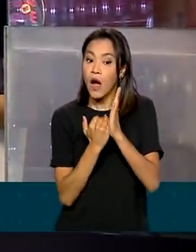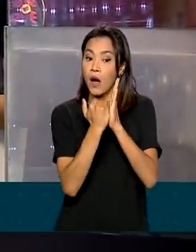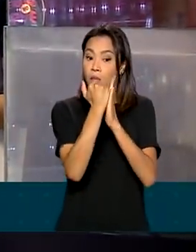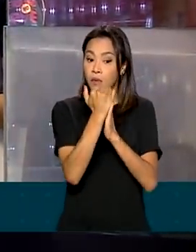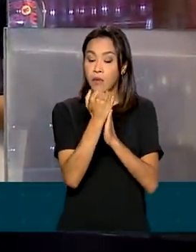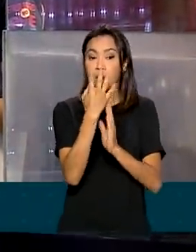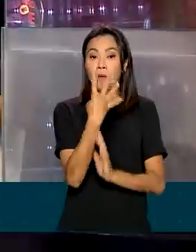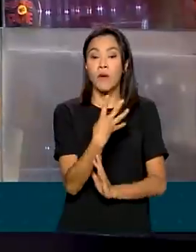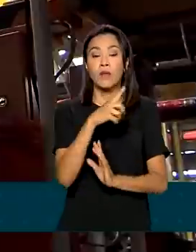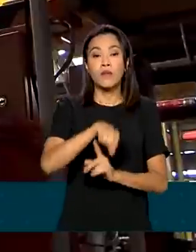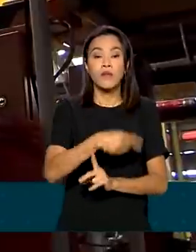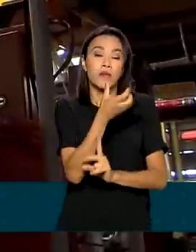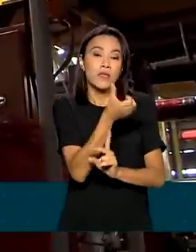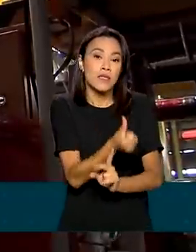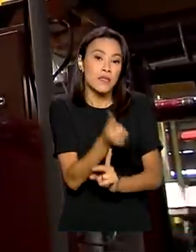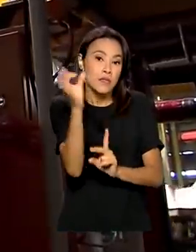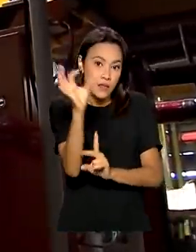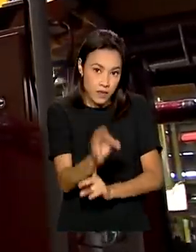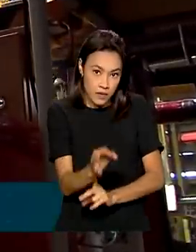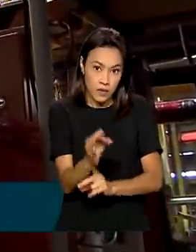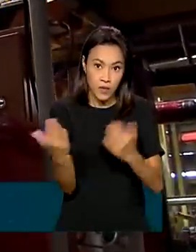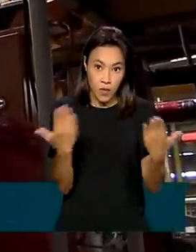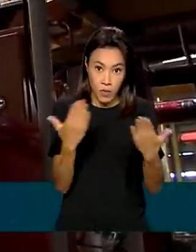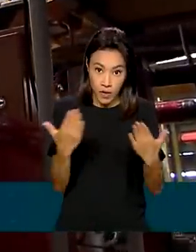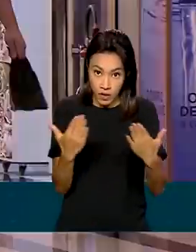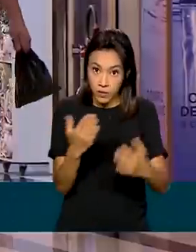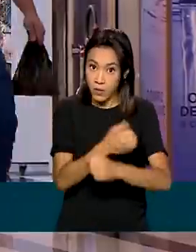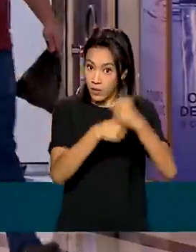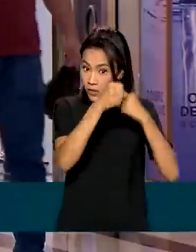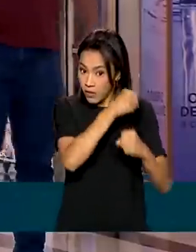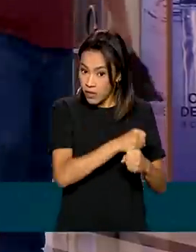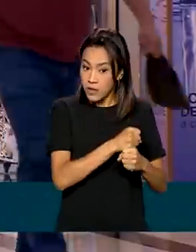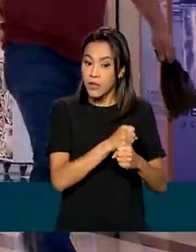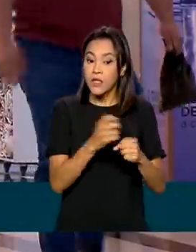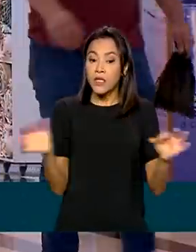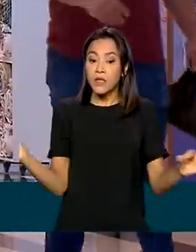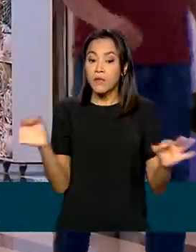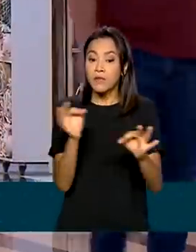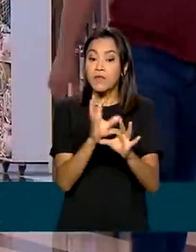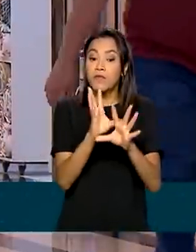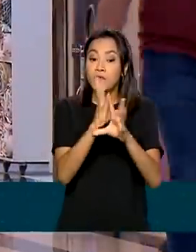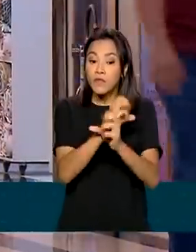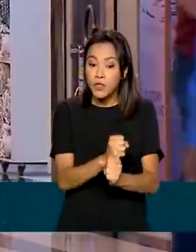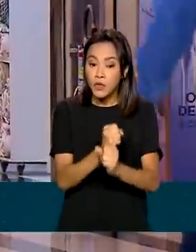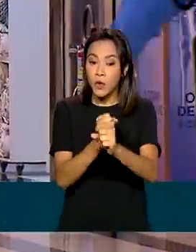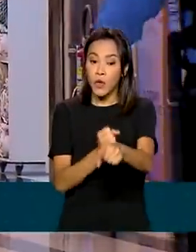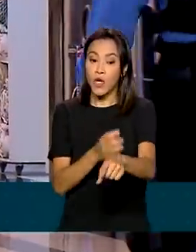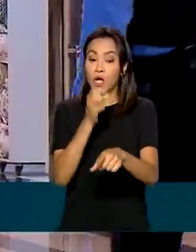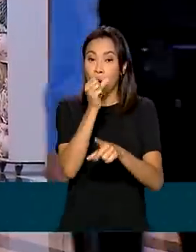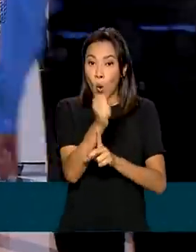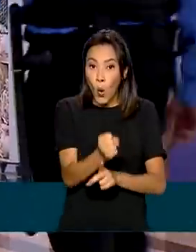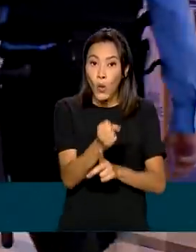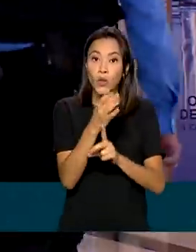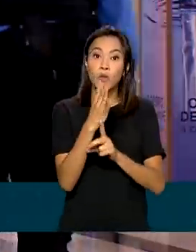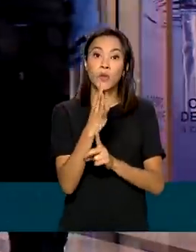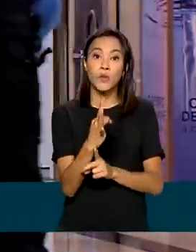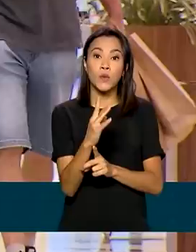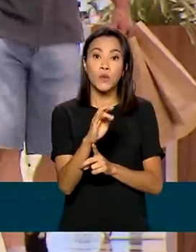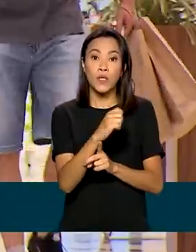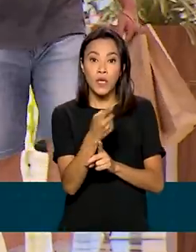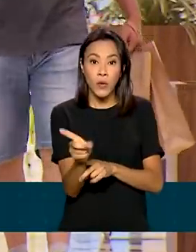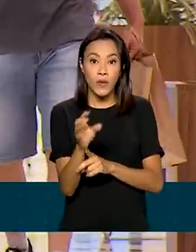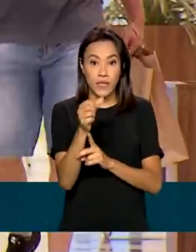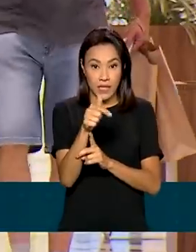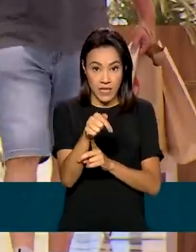,6% em relação ao ano anterior e fechou o ano em 8,7 trilhões de reais.